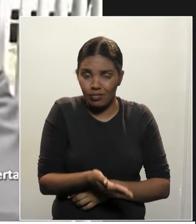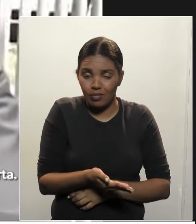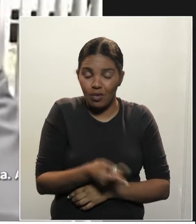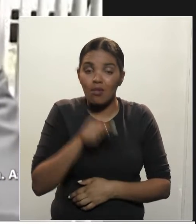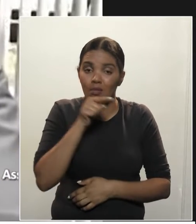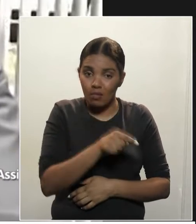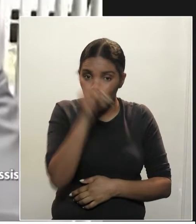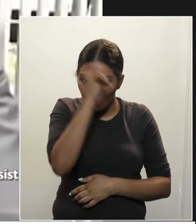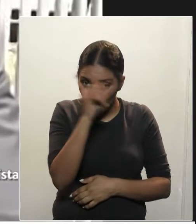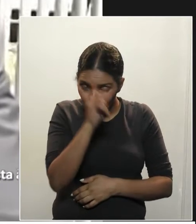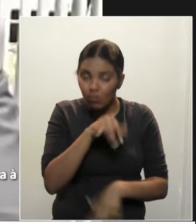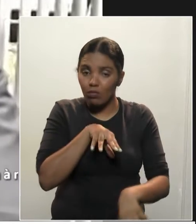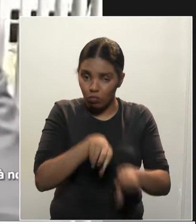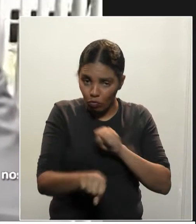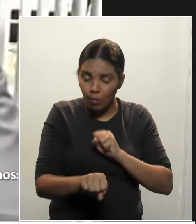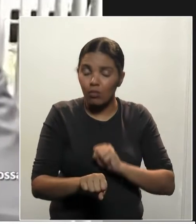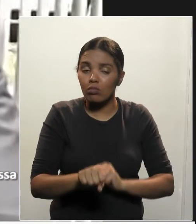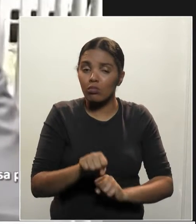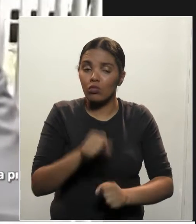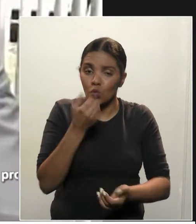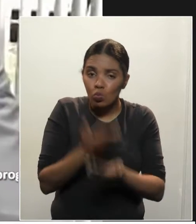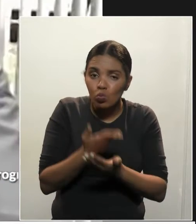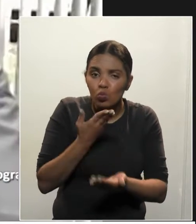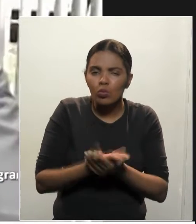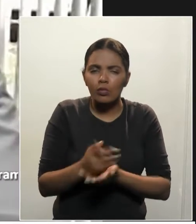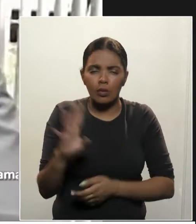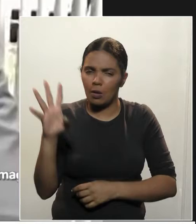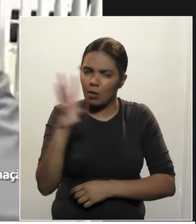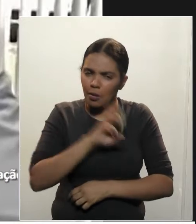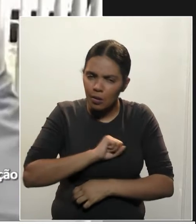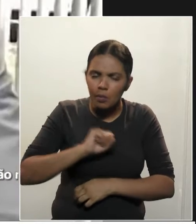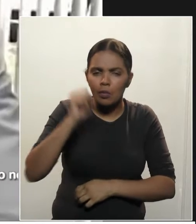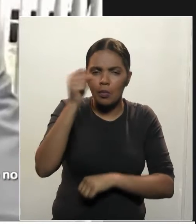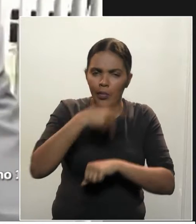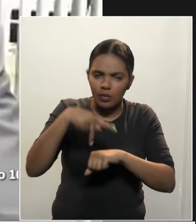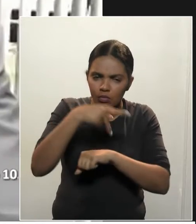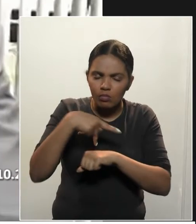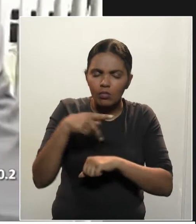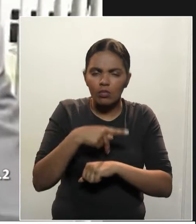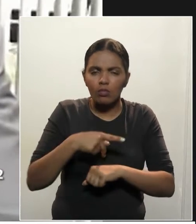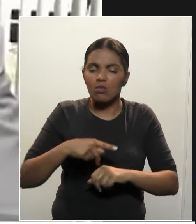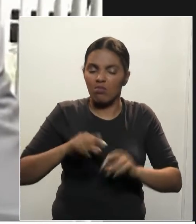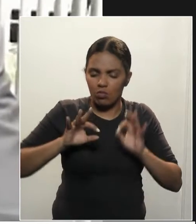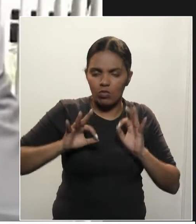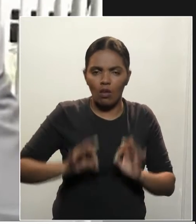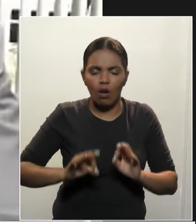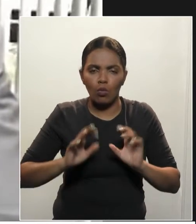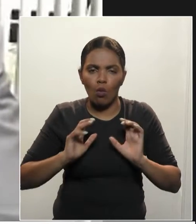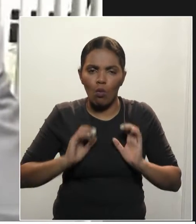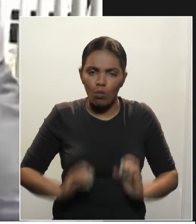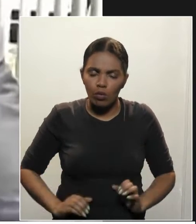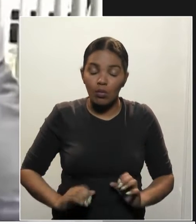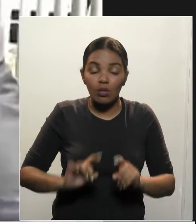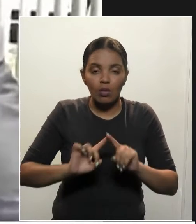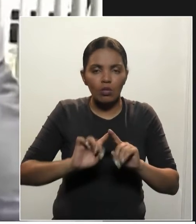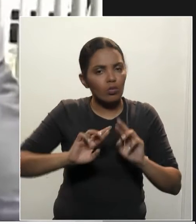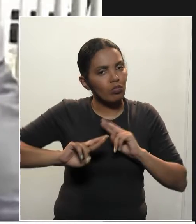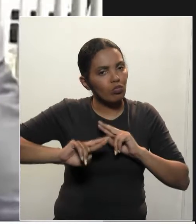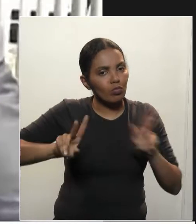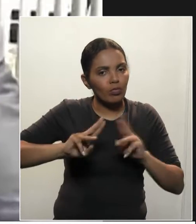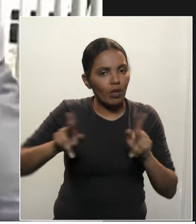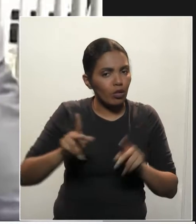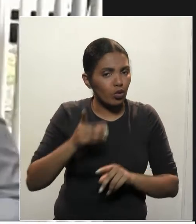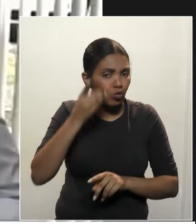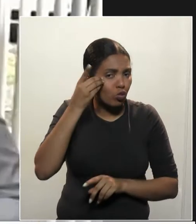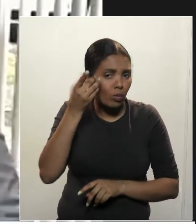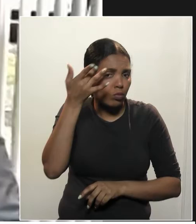formado, é estudado, é patriota, é honesto, diferente da Dilma, que não consegue formular uma